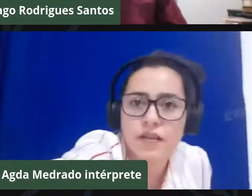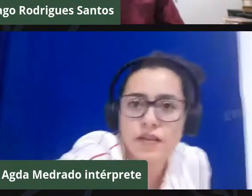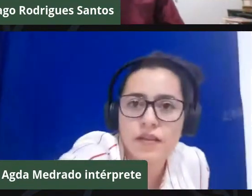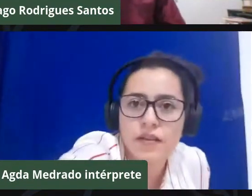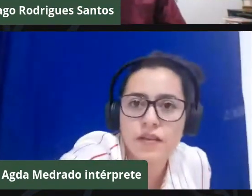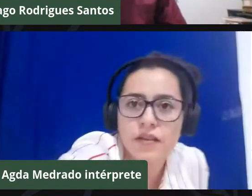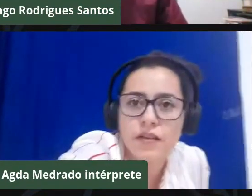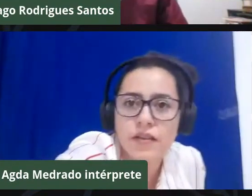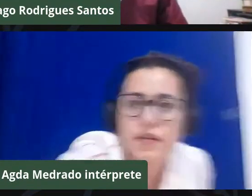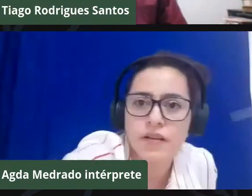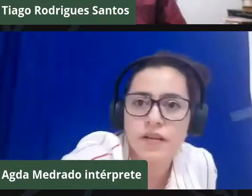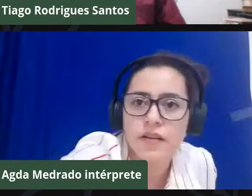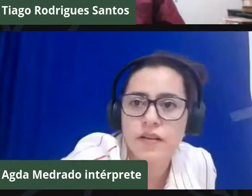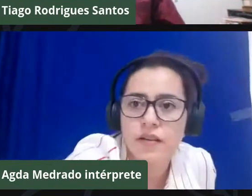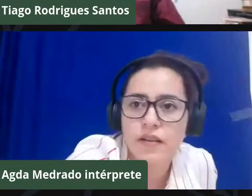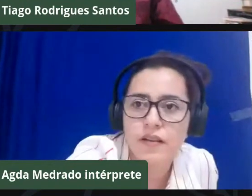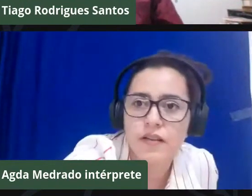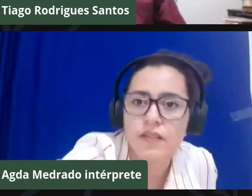vivendo.